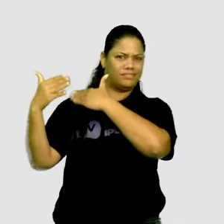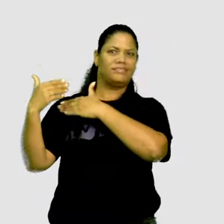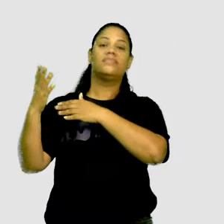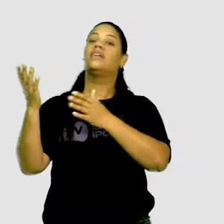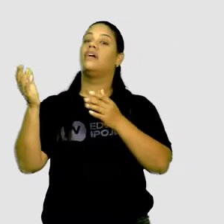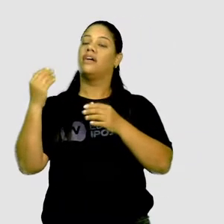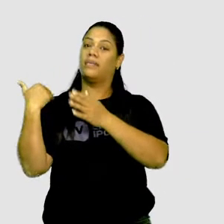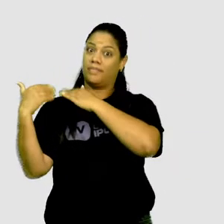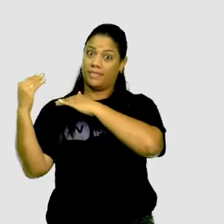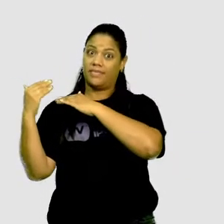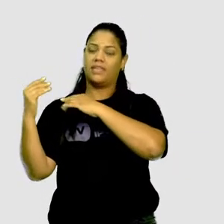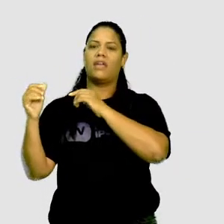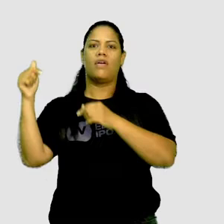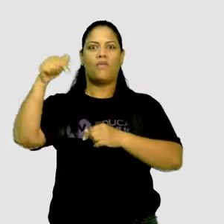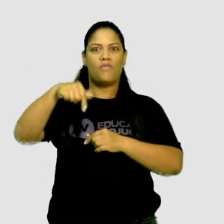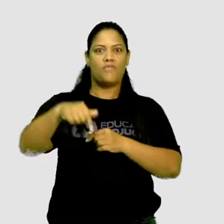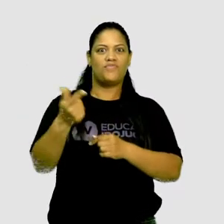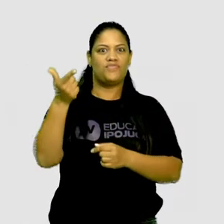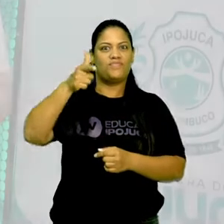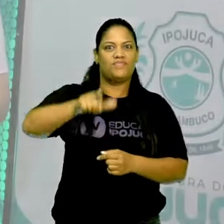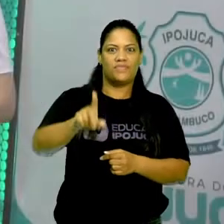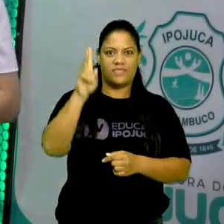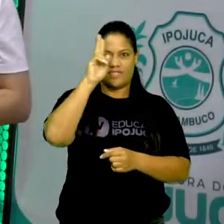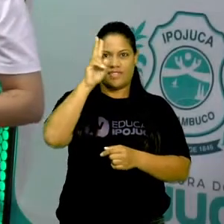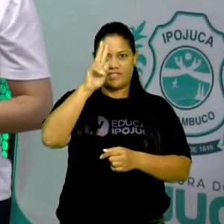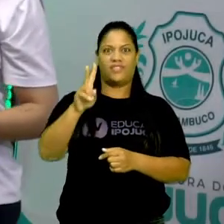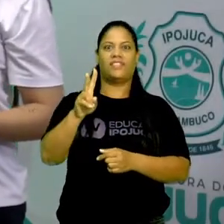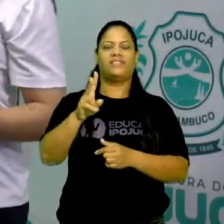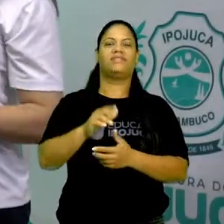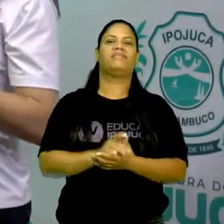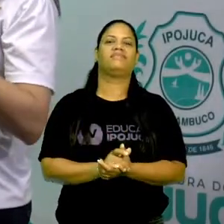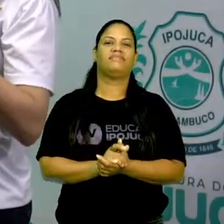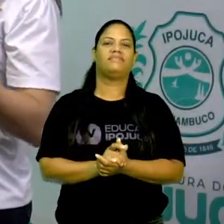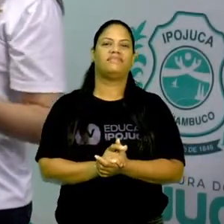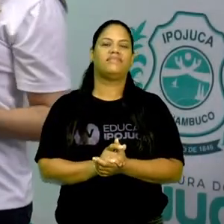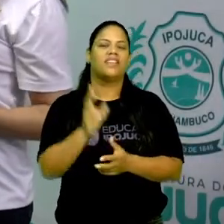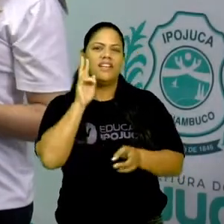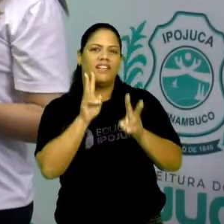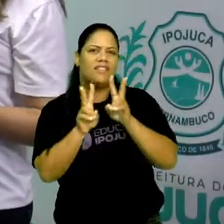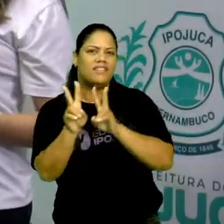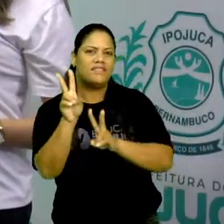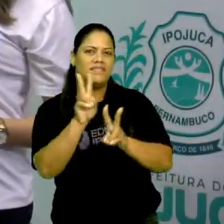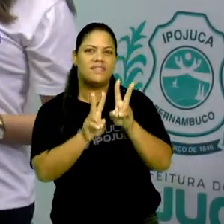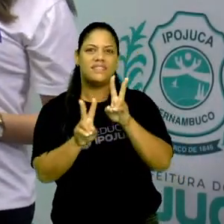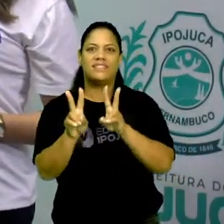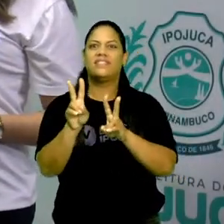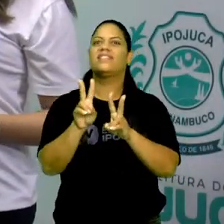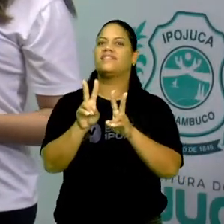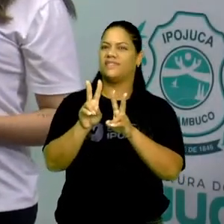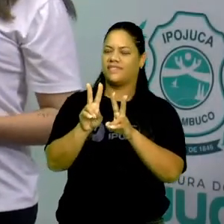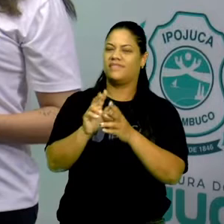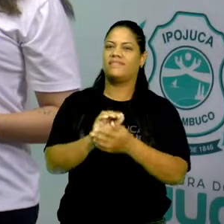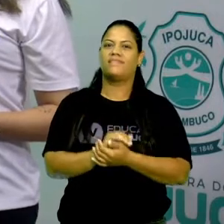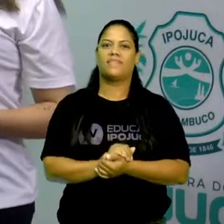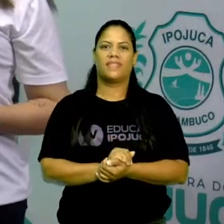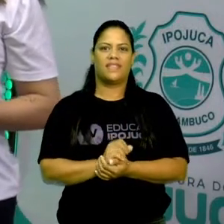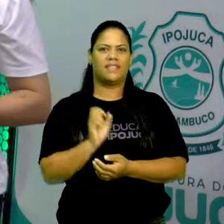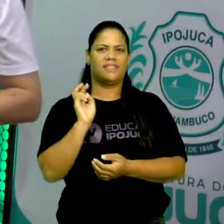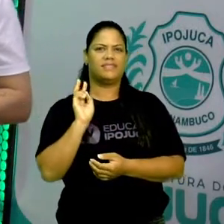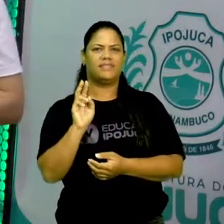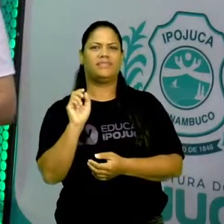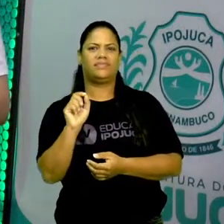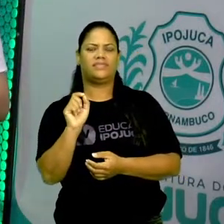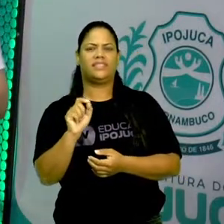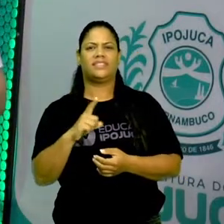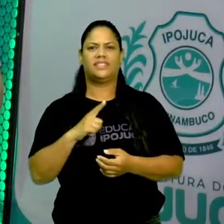dias de hoje. Então, eu resolvi trazer aí, leiam aí, observem o balão, trazer o que estava